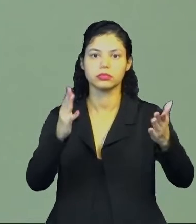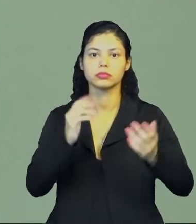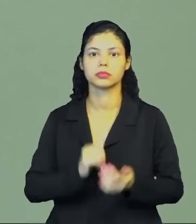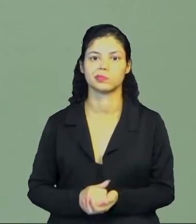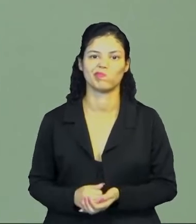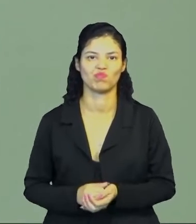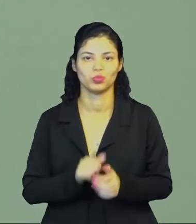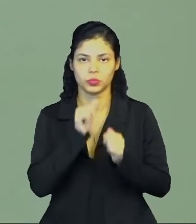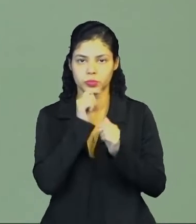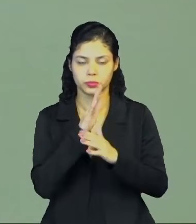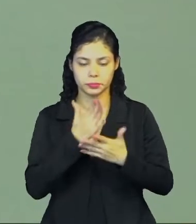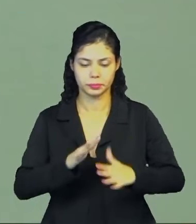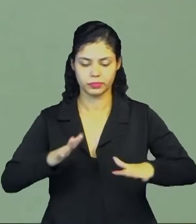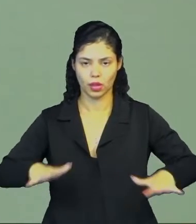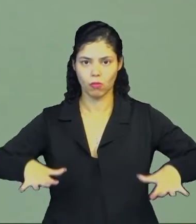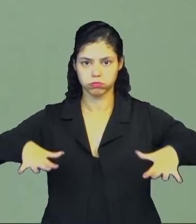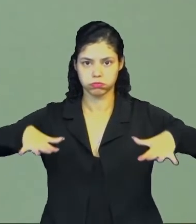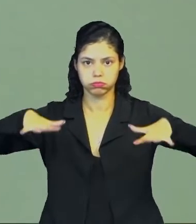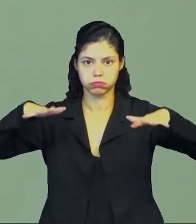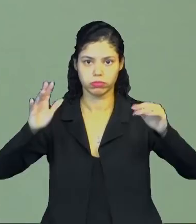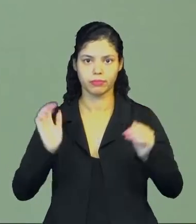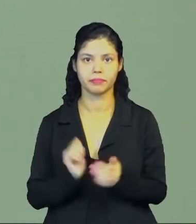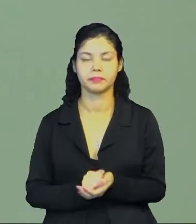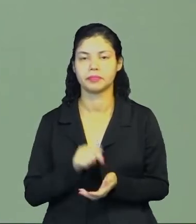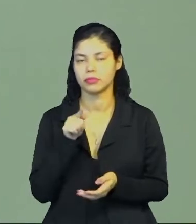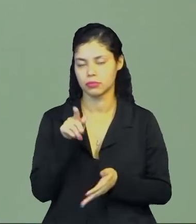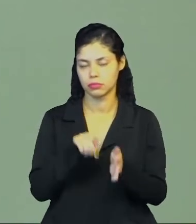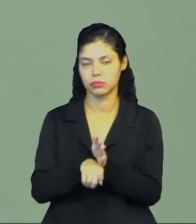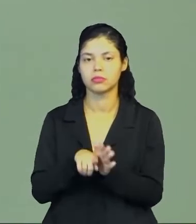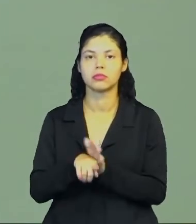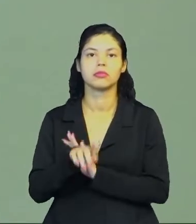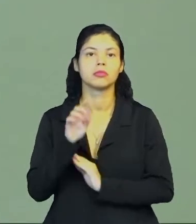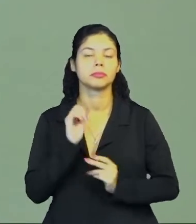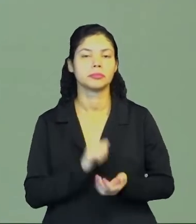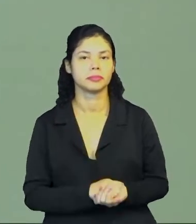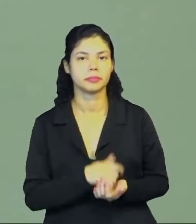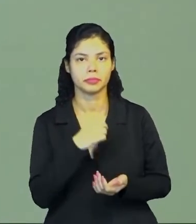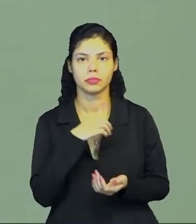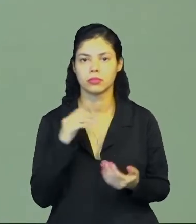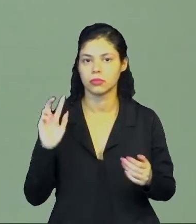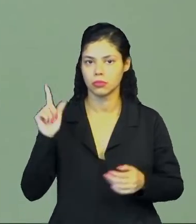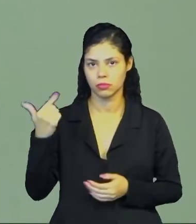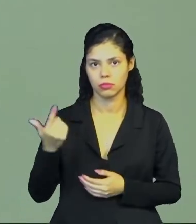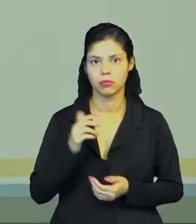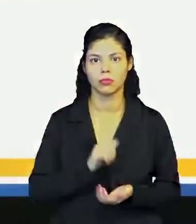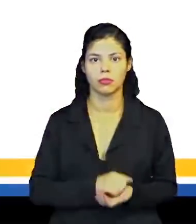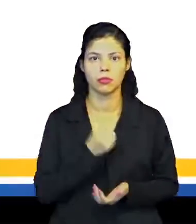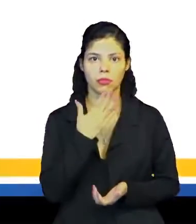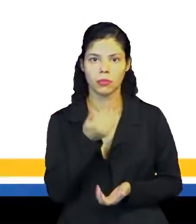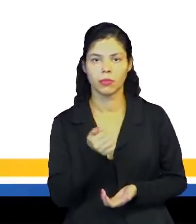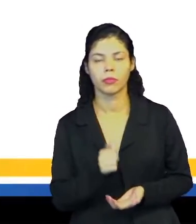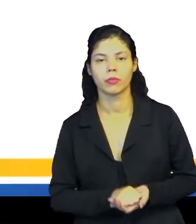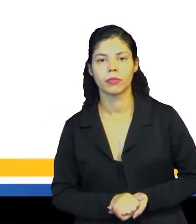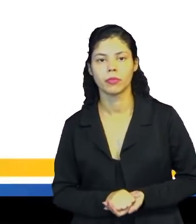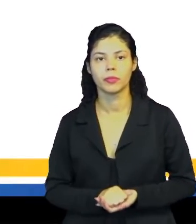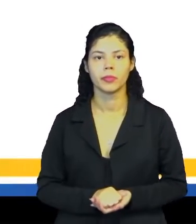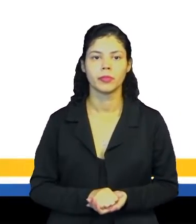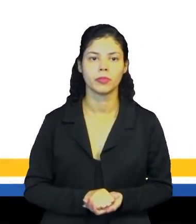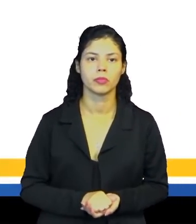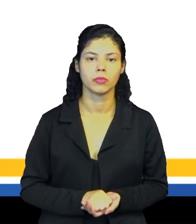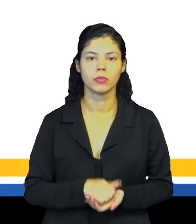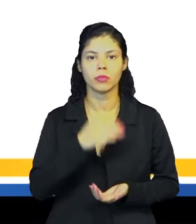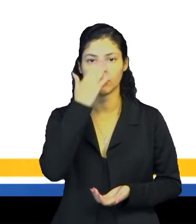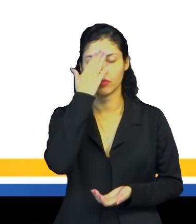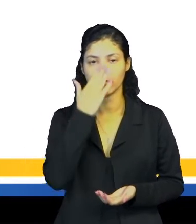E alagar-se, né? Essas questões dentre outras aí, tá bom? Também